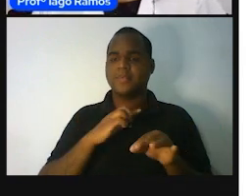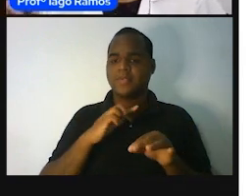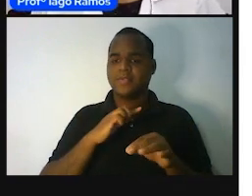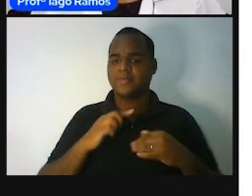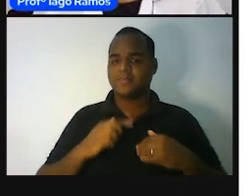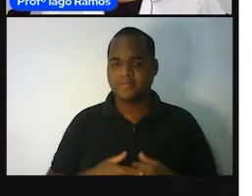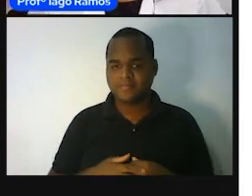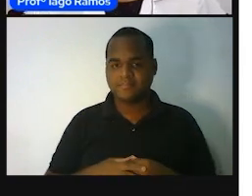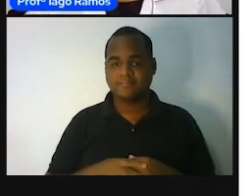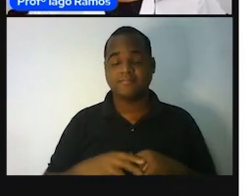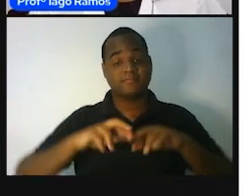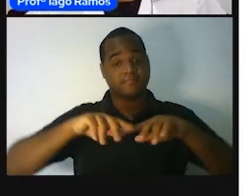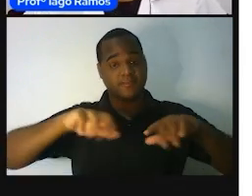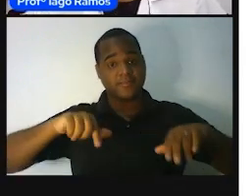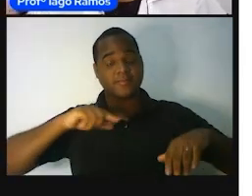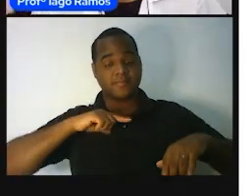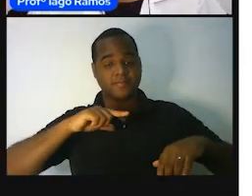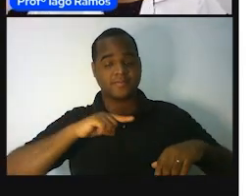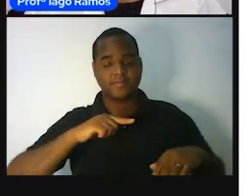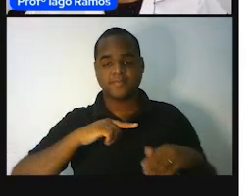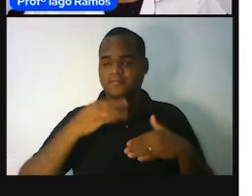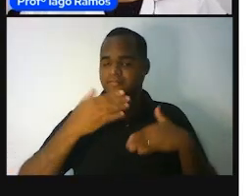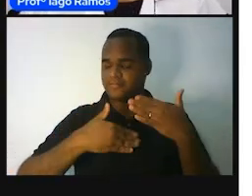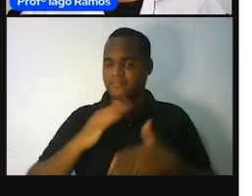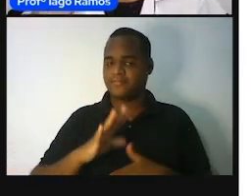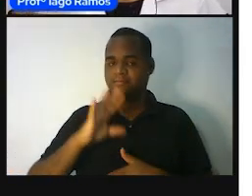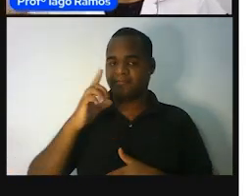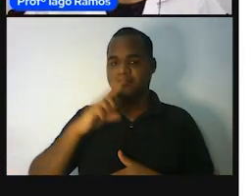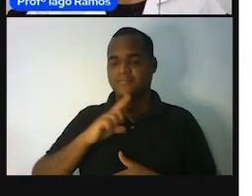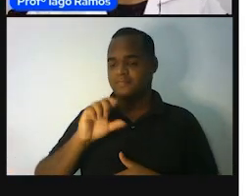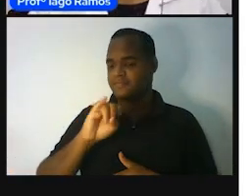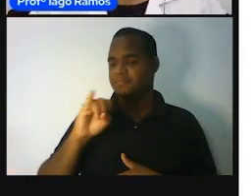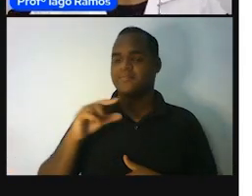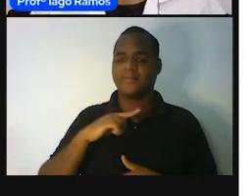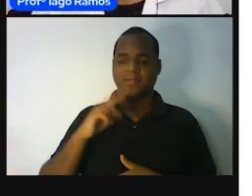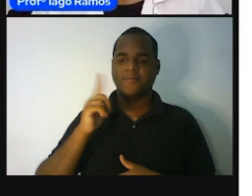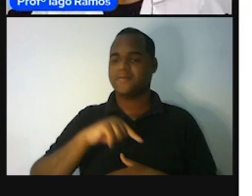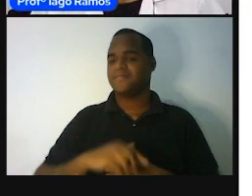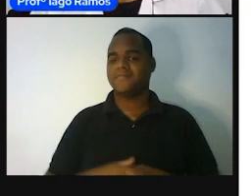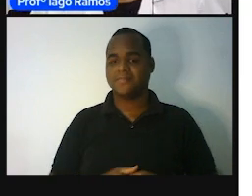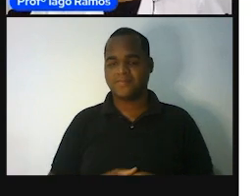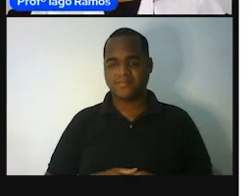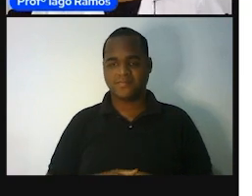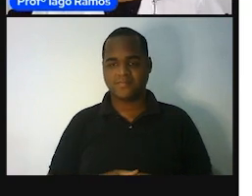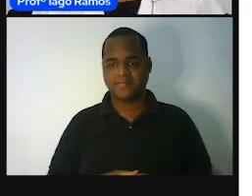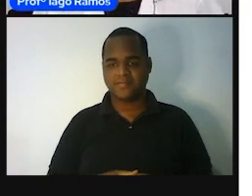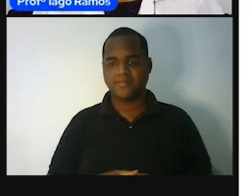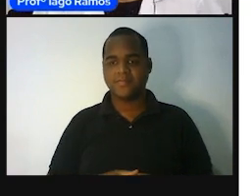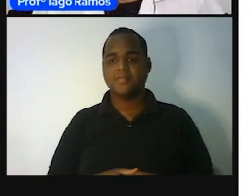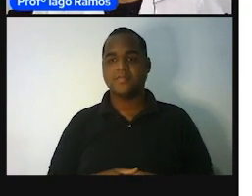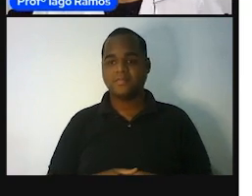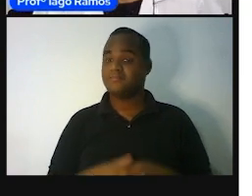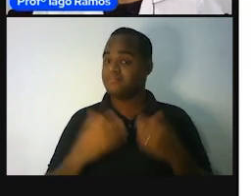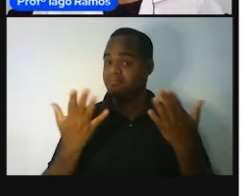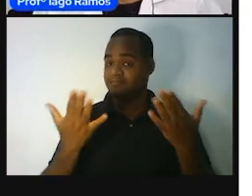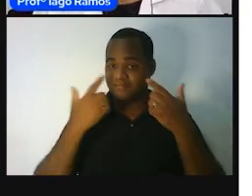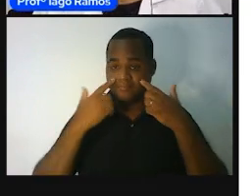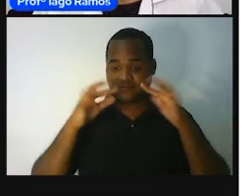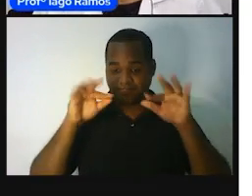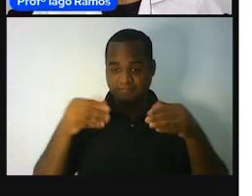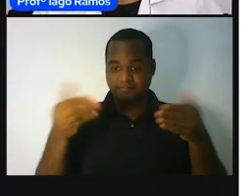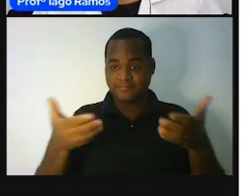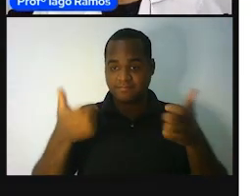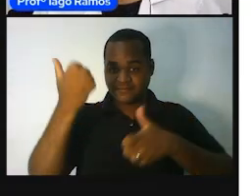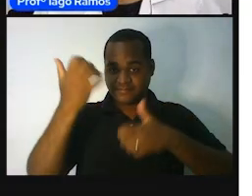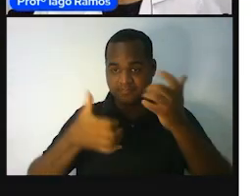de coisas, cada um com a humildade de medir, né? E é isso aí. E, nesse final do diálogo, a